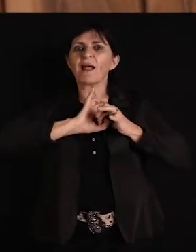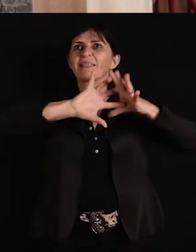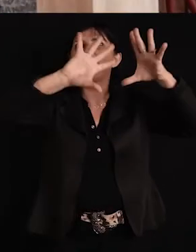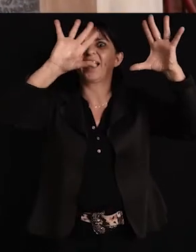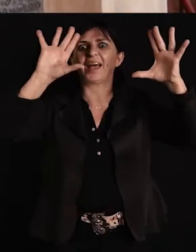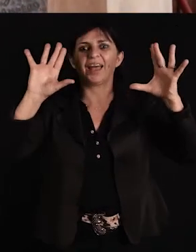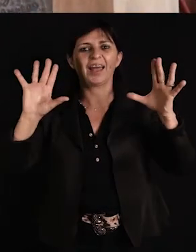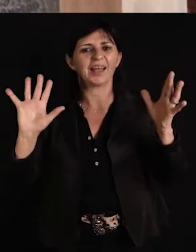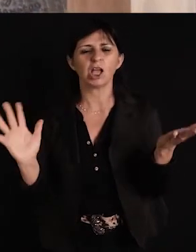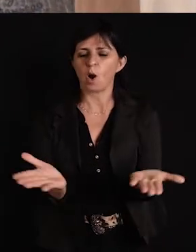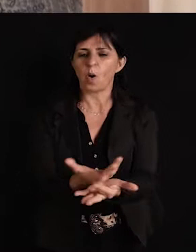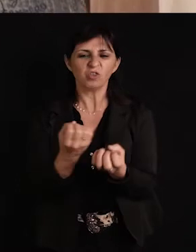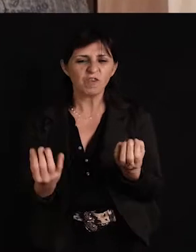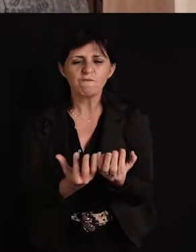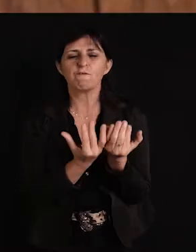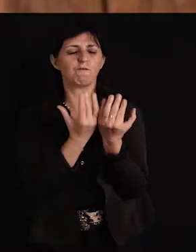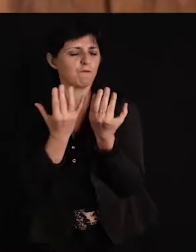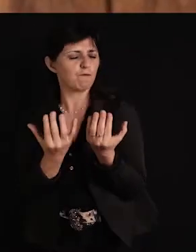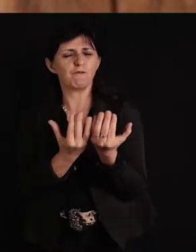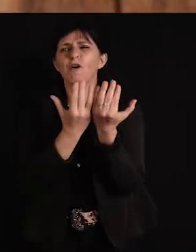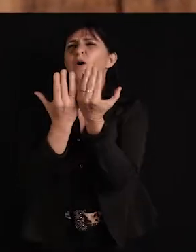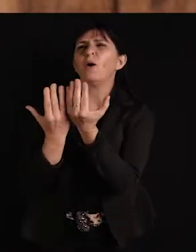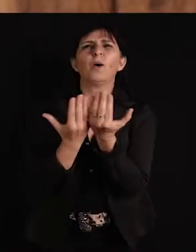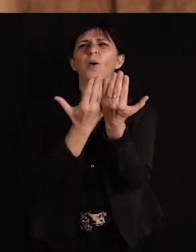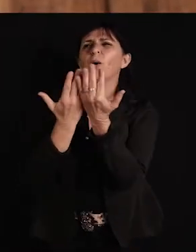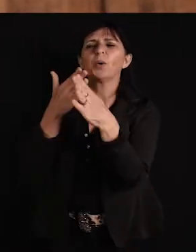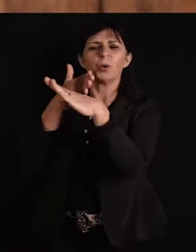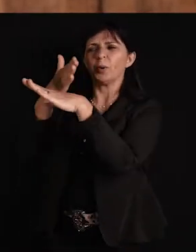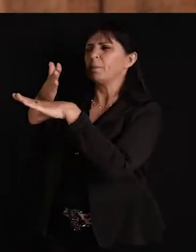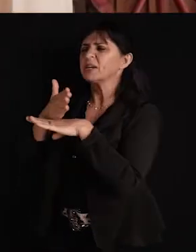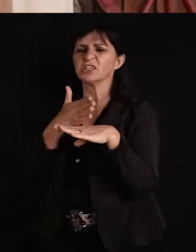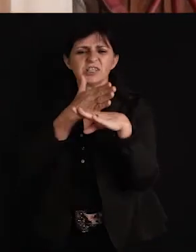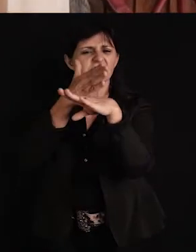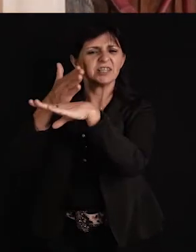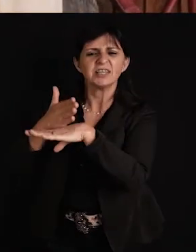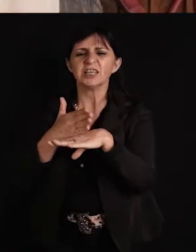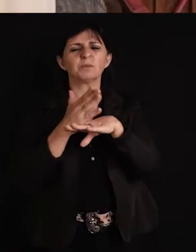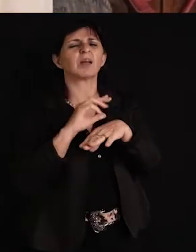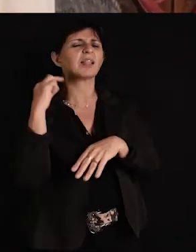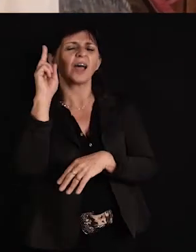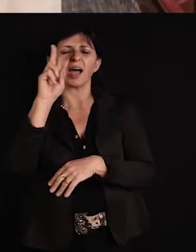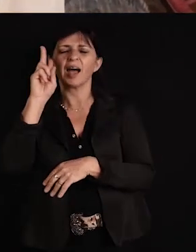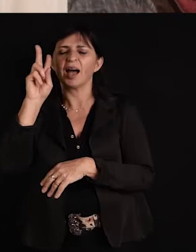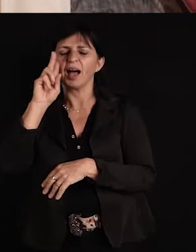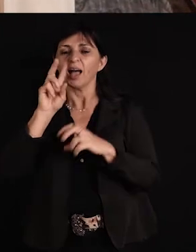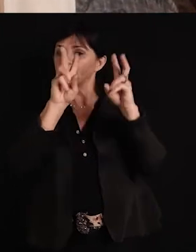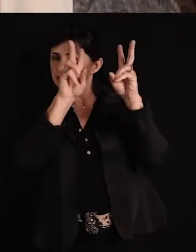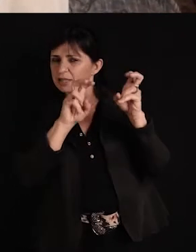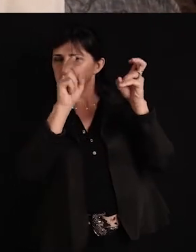hoje a chama desse amor está presente, em nosso lema,